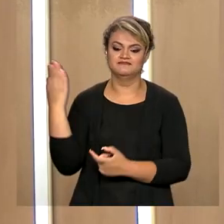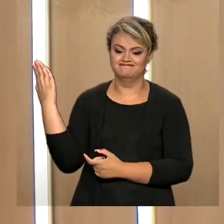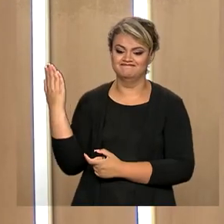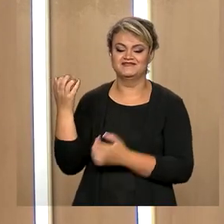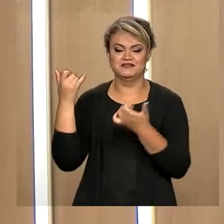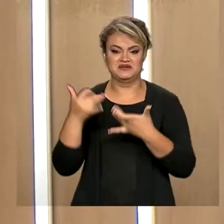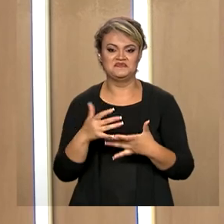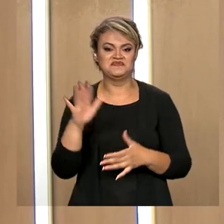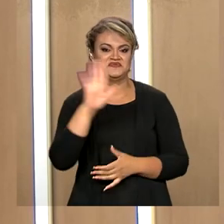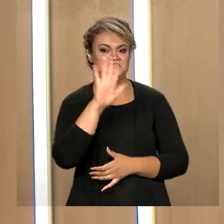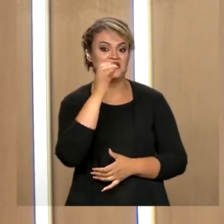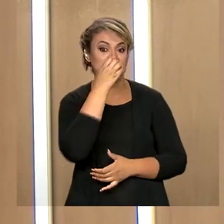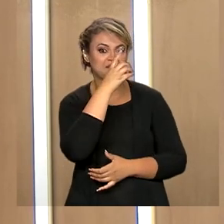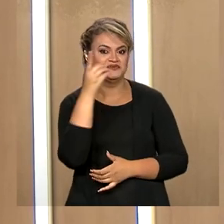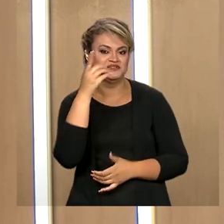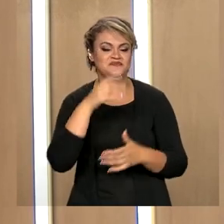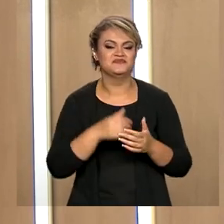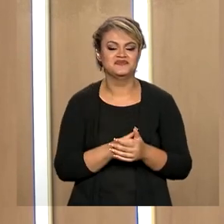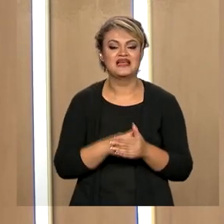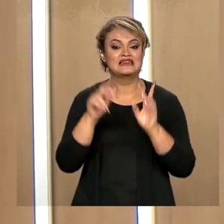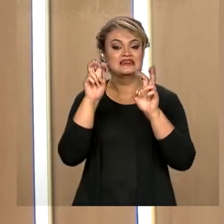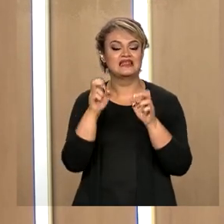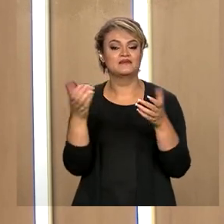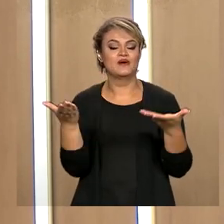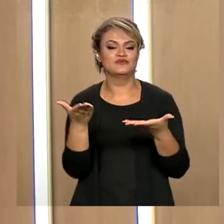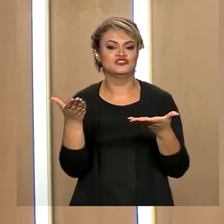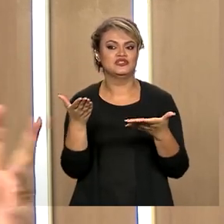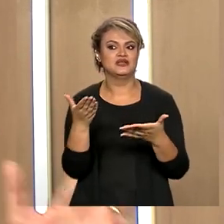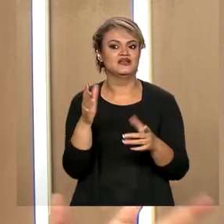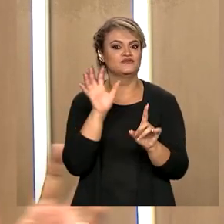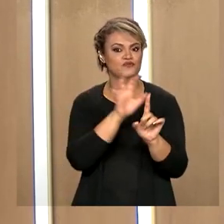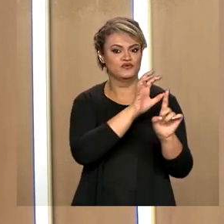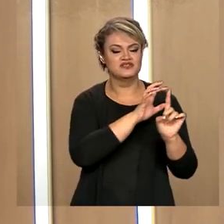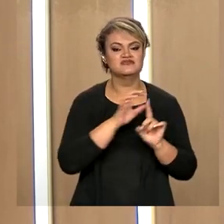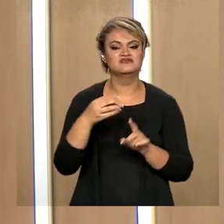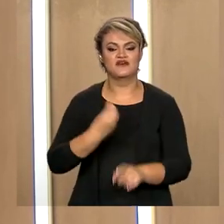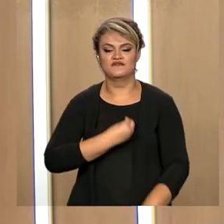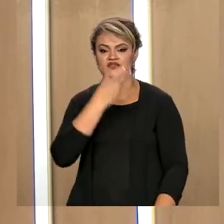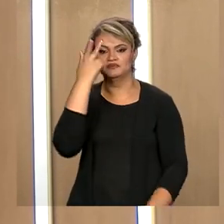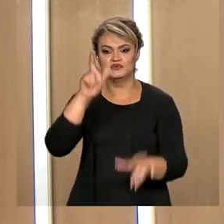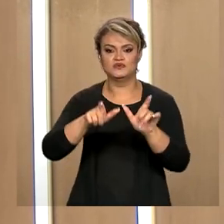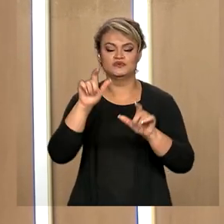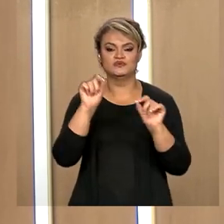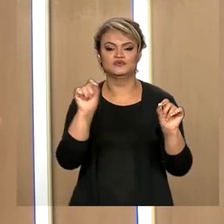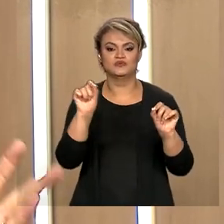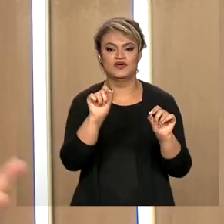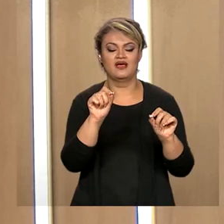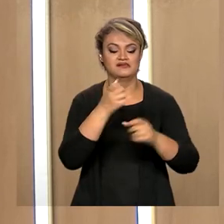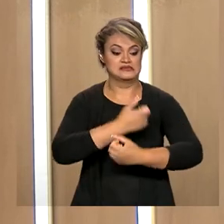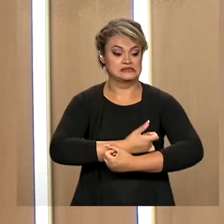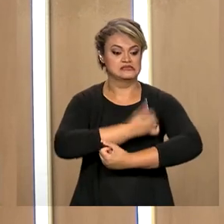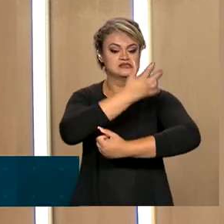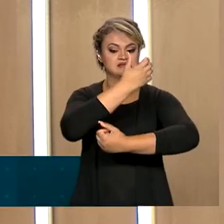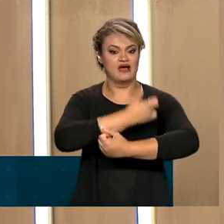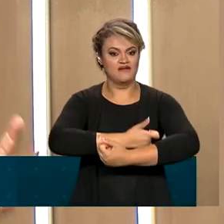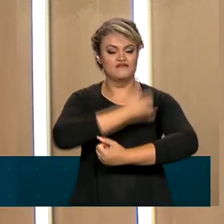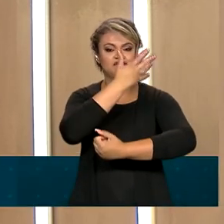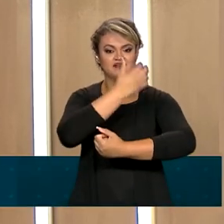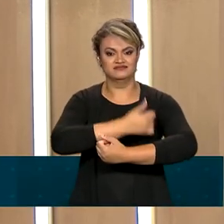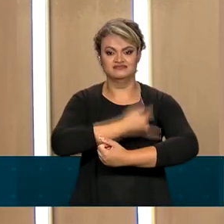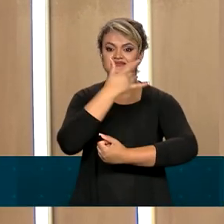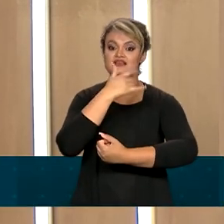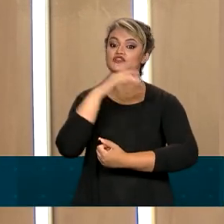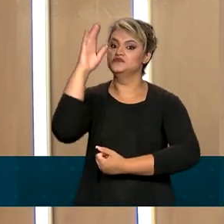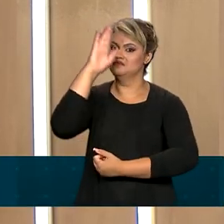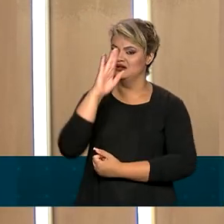Olá, bom dia a todos. O nosso tema de hoje é algo que impacta a vida de todos os brasileiros. É a nossa safra de grãos, do qual o